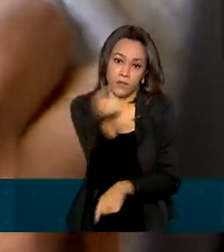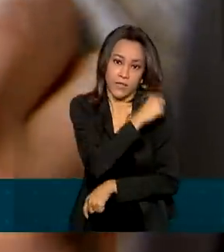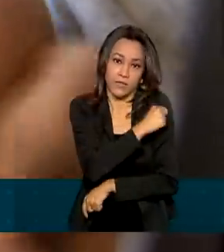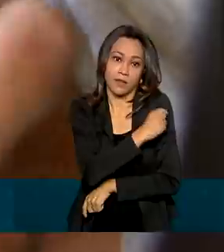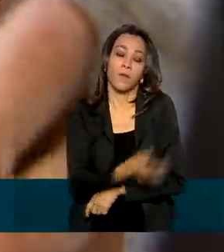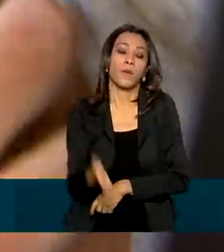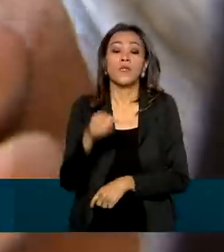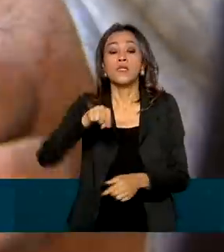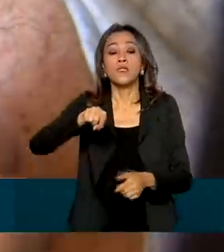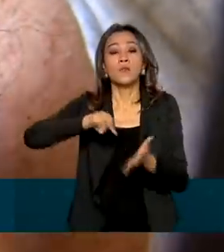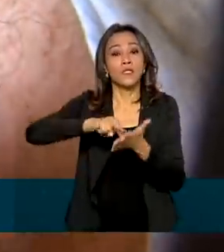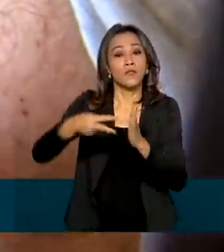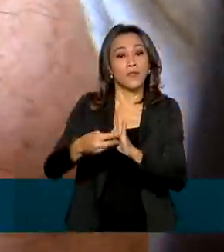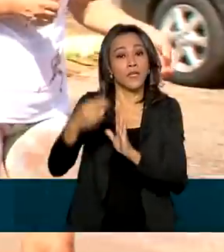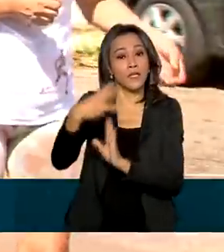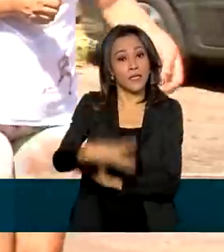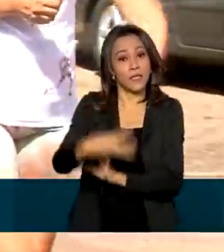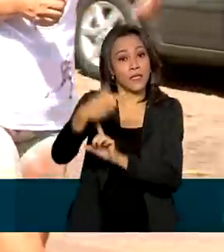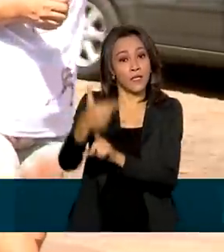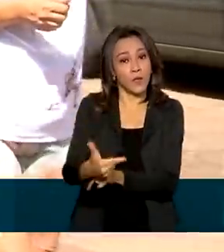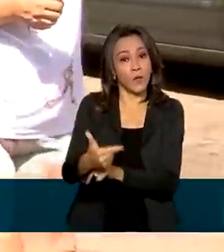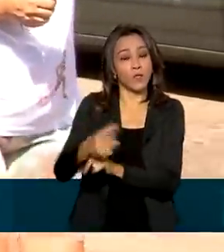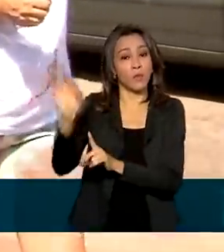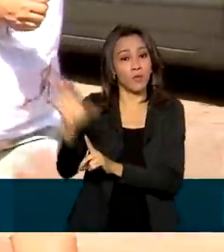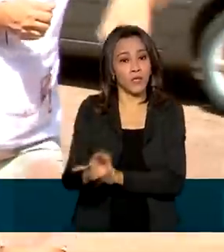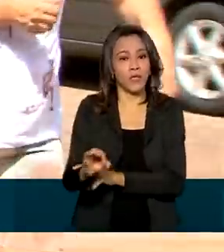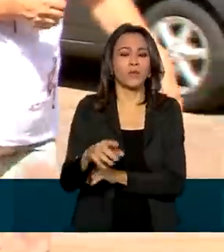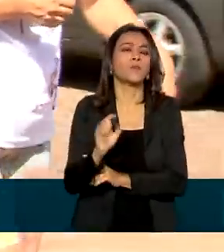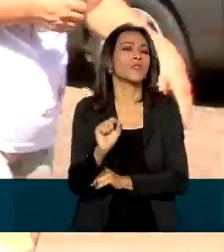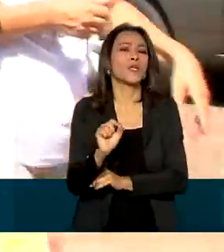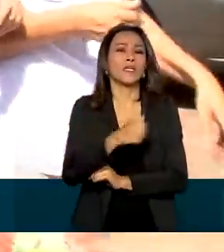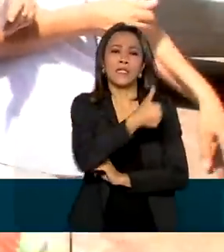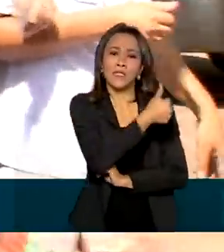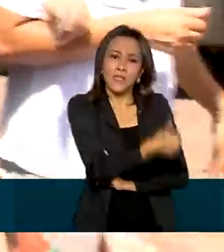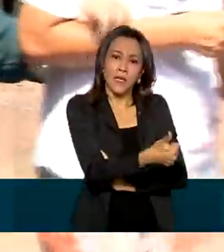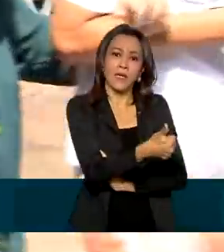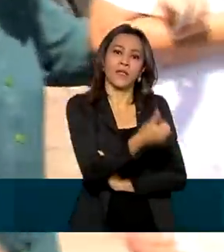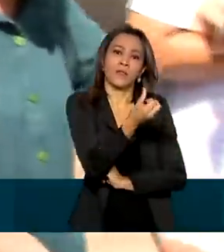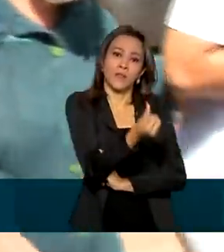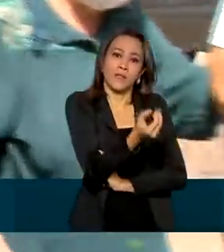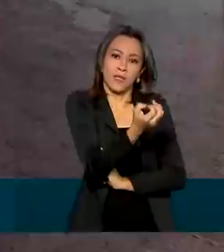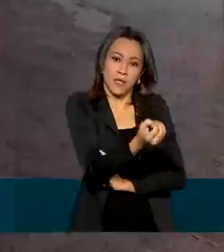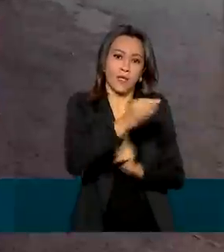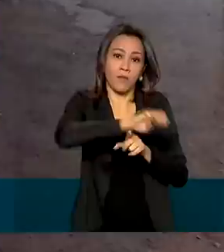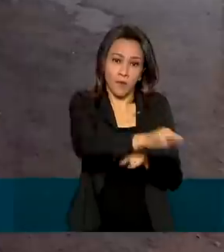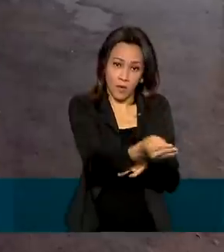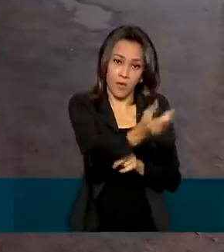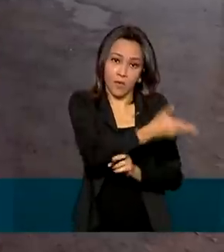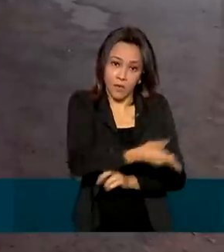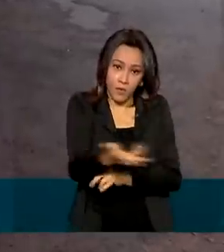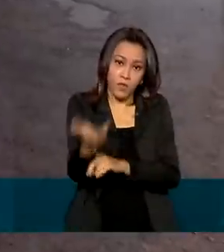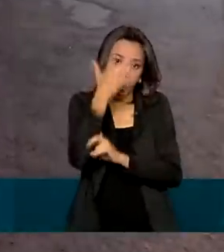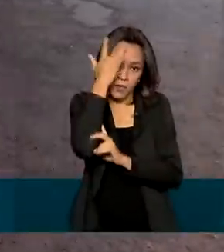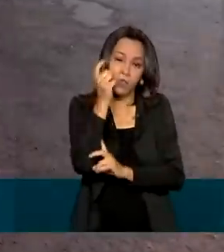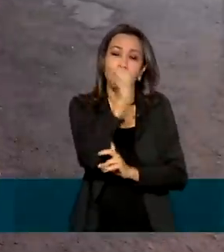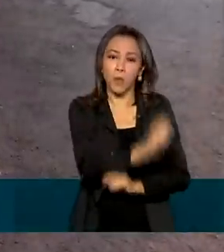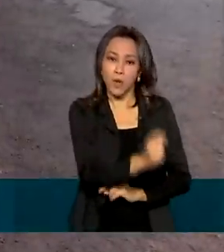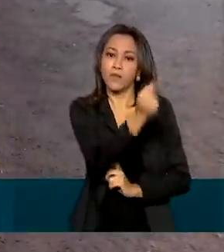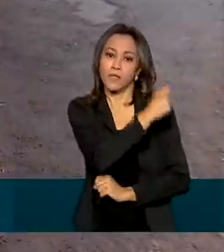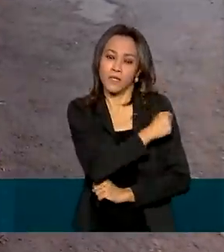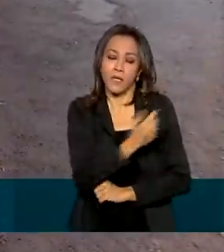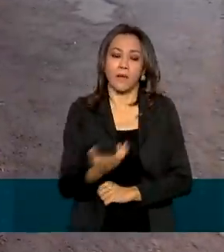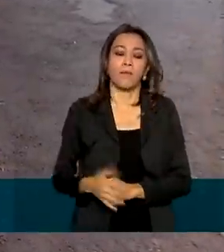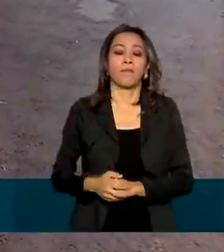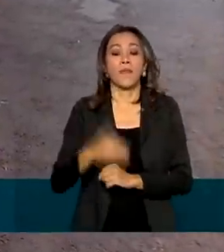32% dos 160 milhões de brasileiros que podem receber a vacina. Entre os vacinados,